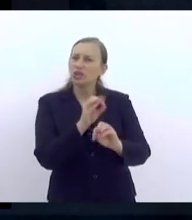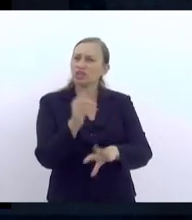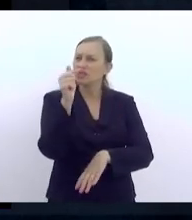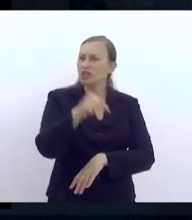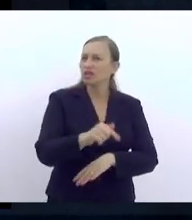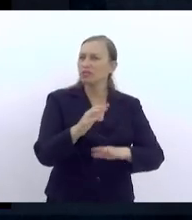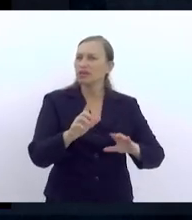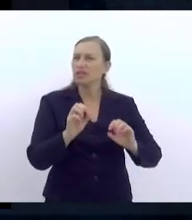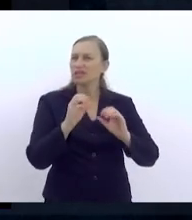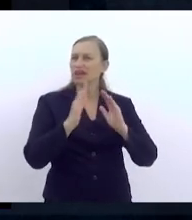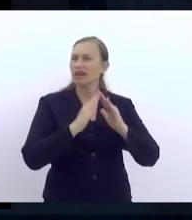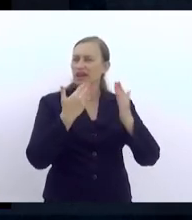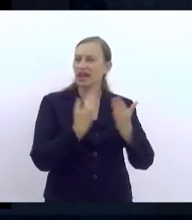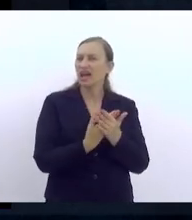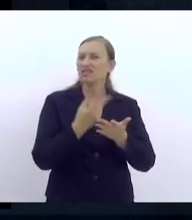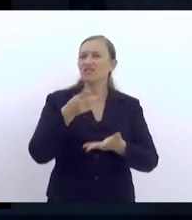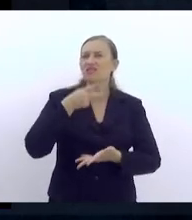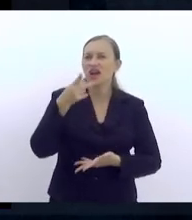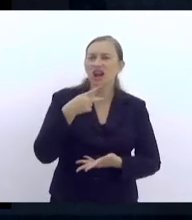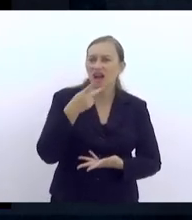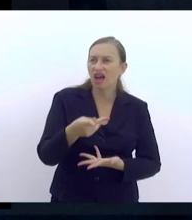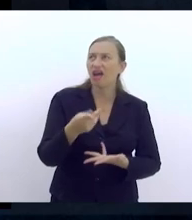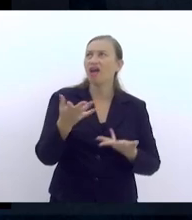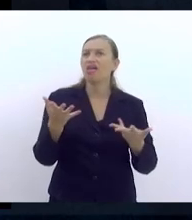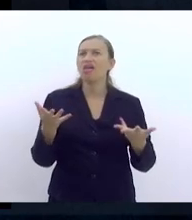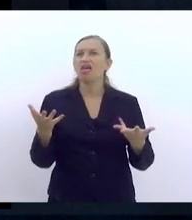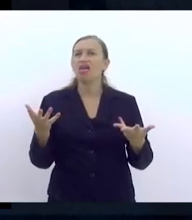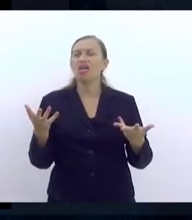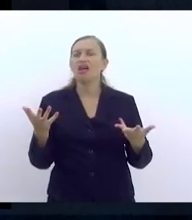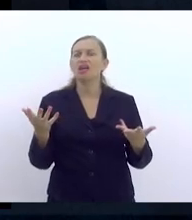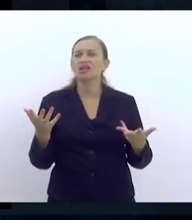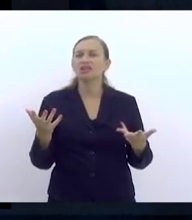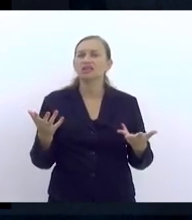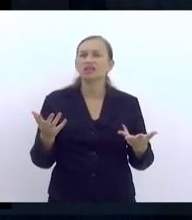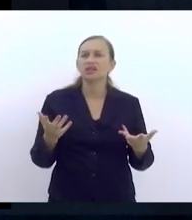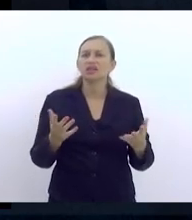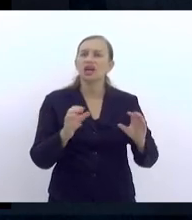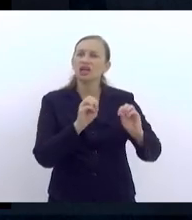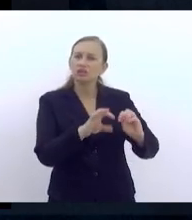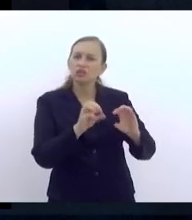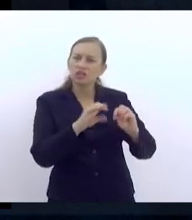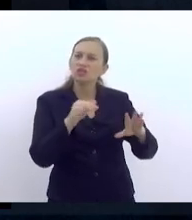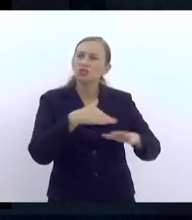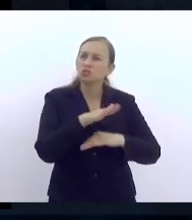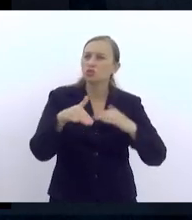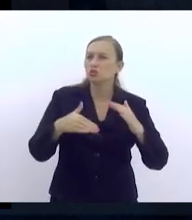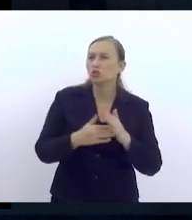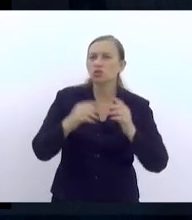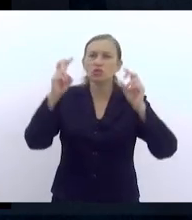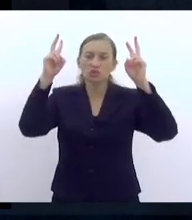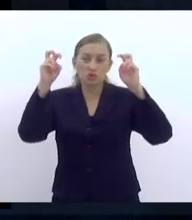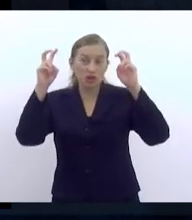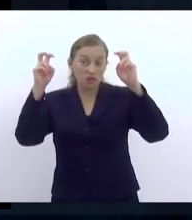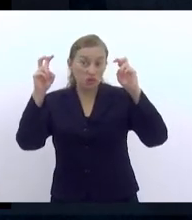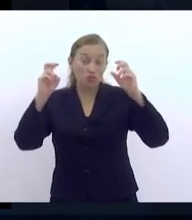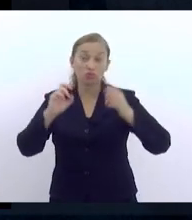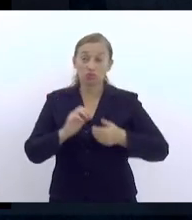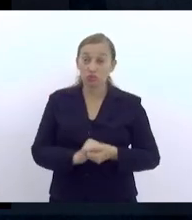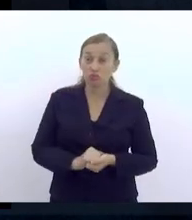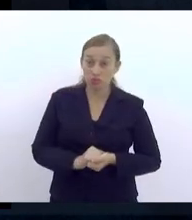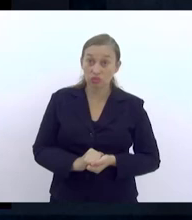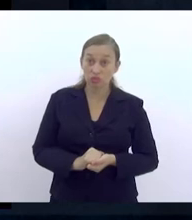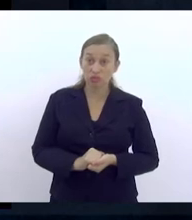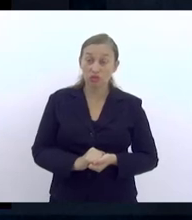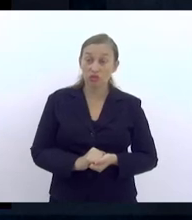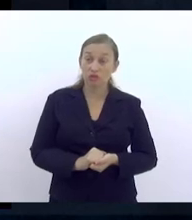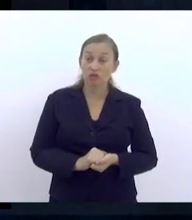essa casa, é falar, é trazer tanto a educação como todas as questões que atravessam, que